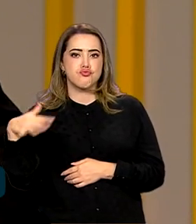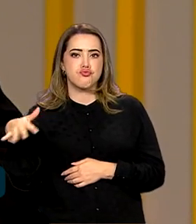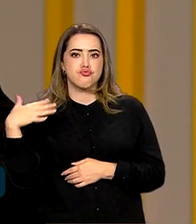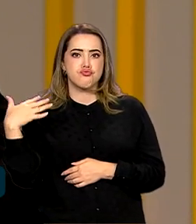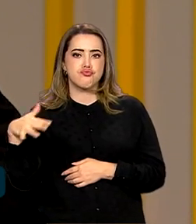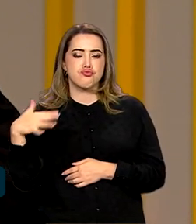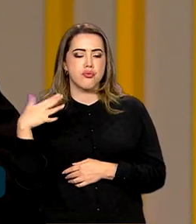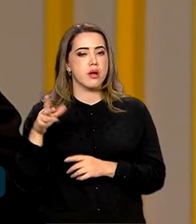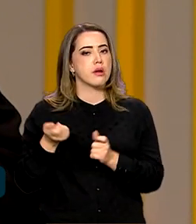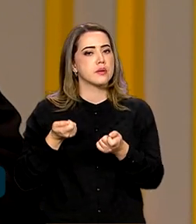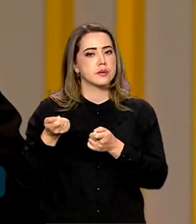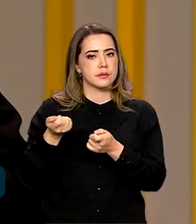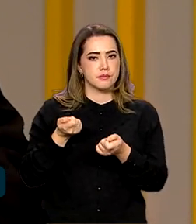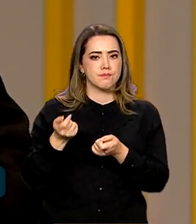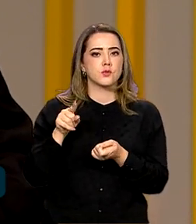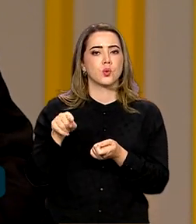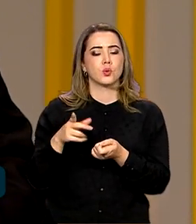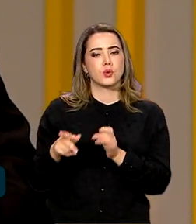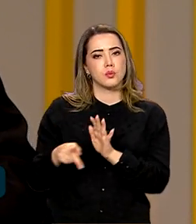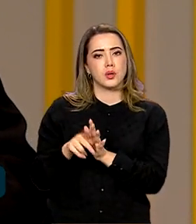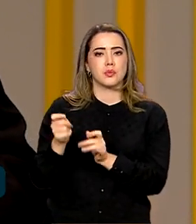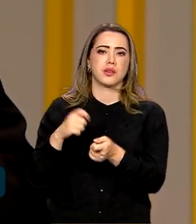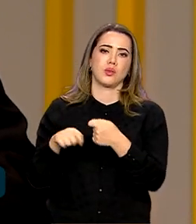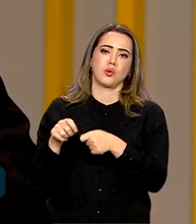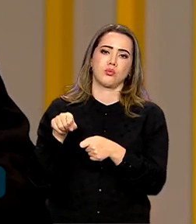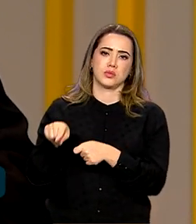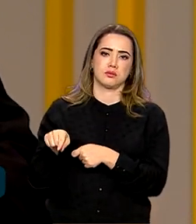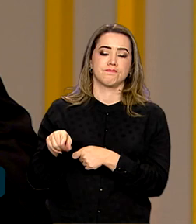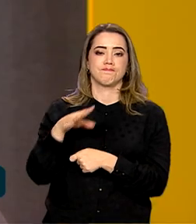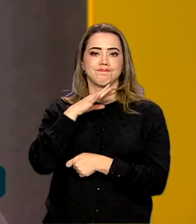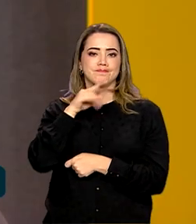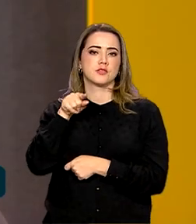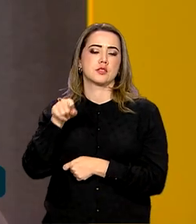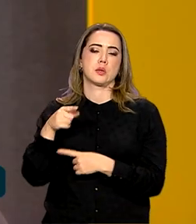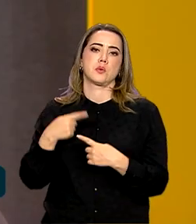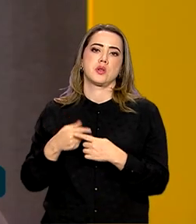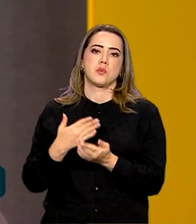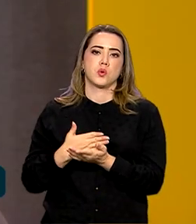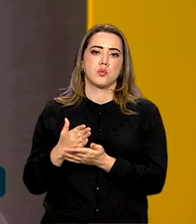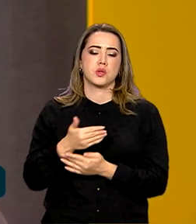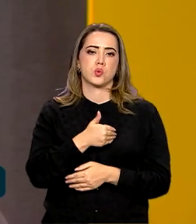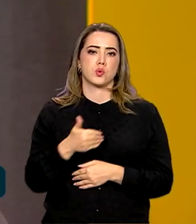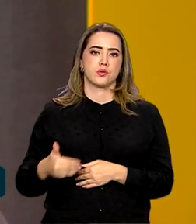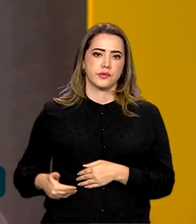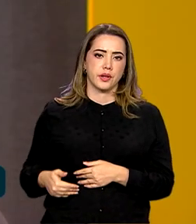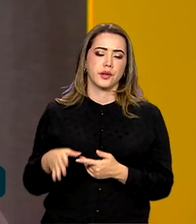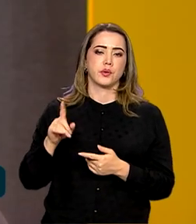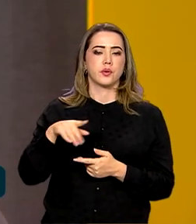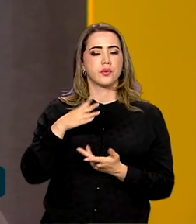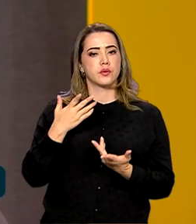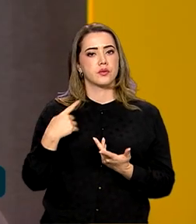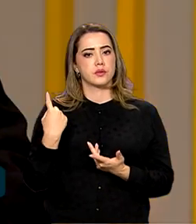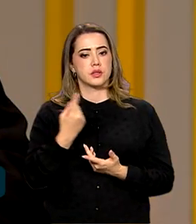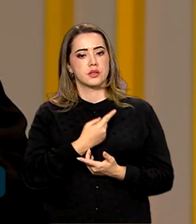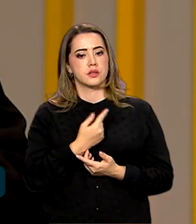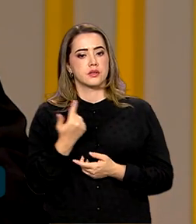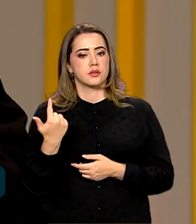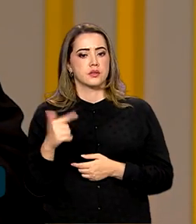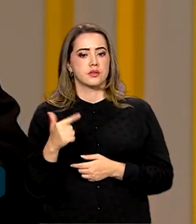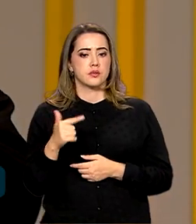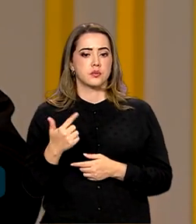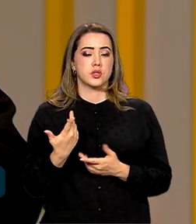muito forte para o crescimento da economia. Isso acaba prejudicando o início do governo, né, e como a gente não tem